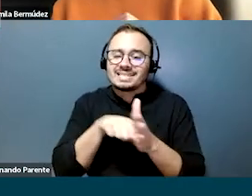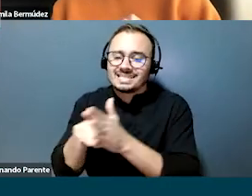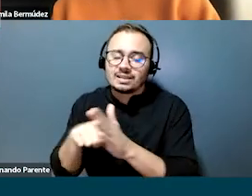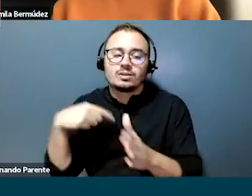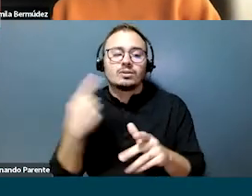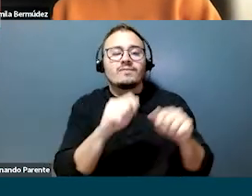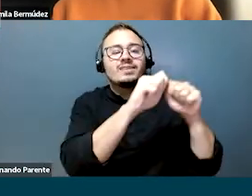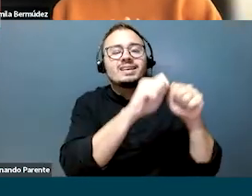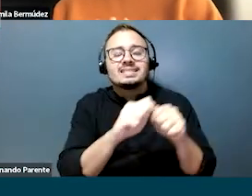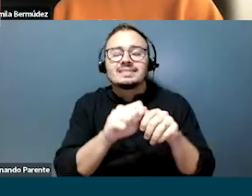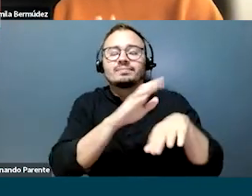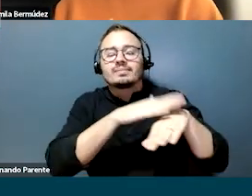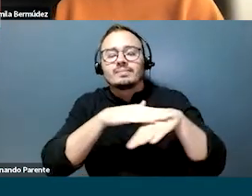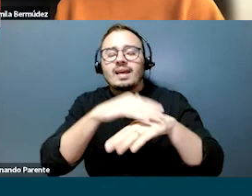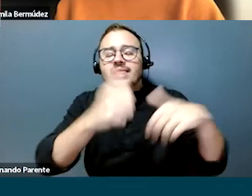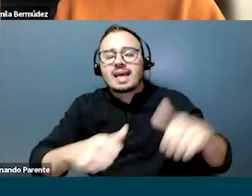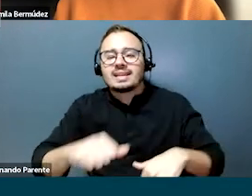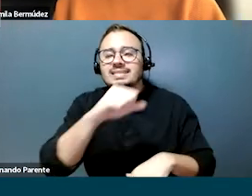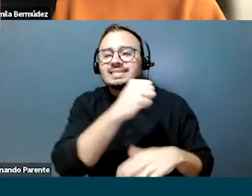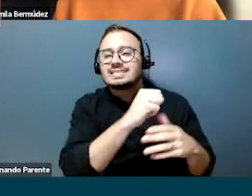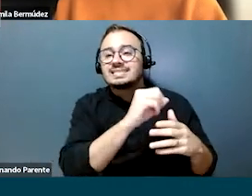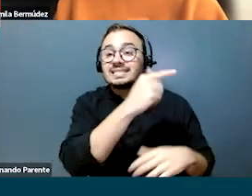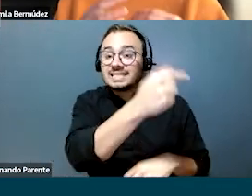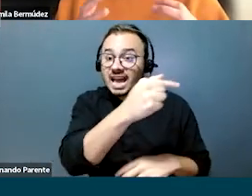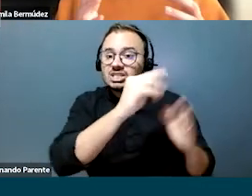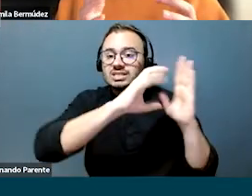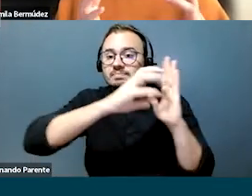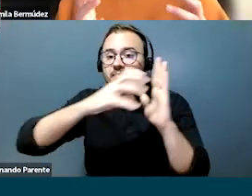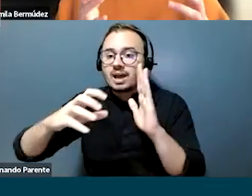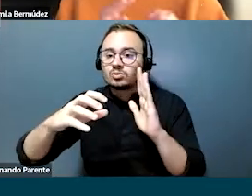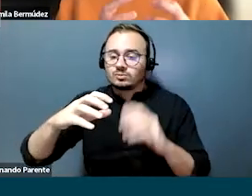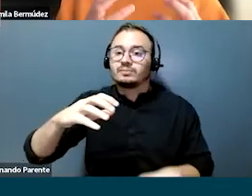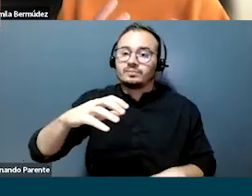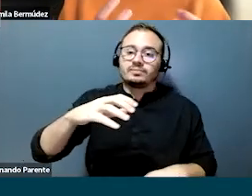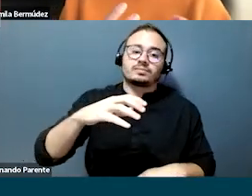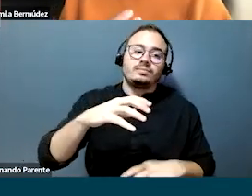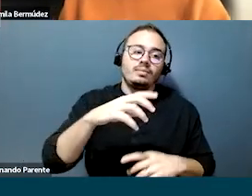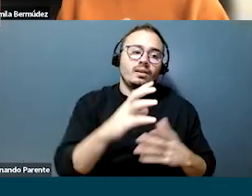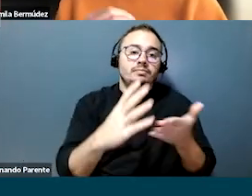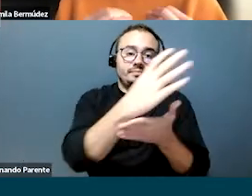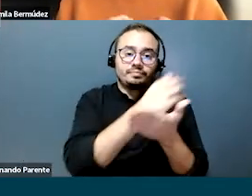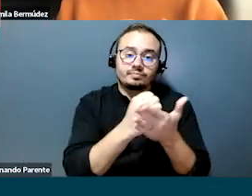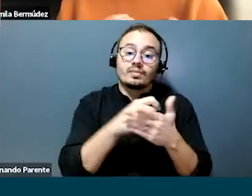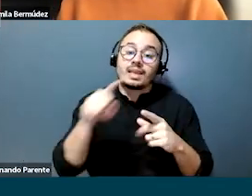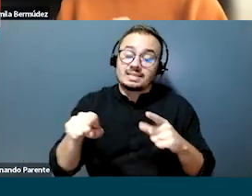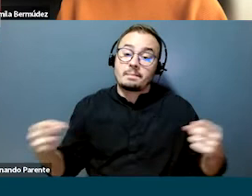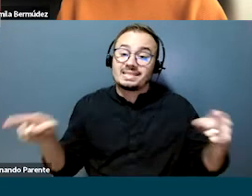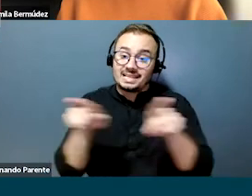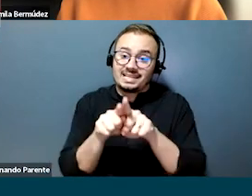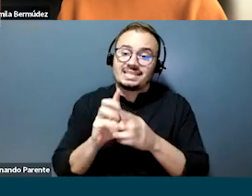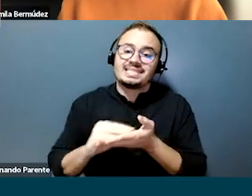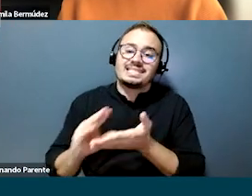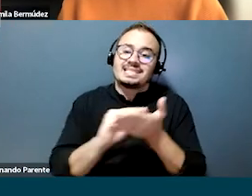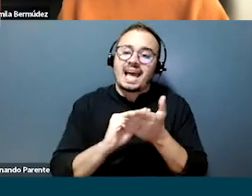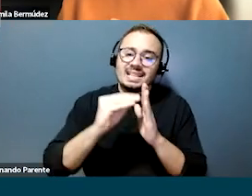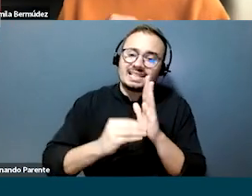em sete bases de dados internas distintas. E aqui, nesse momento de análise, a parceria de design data